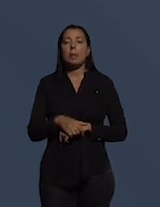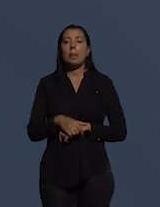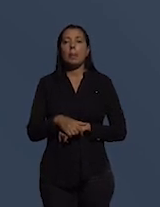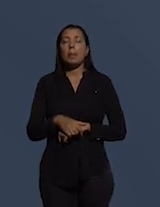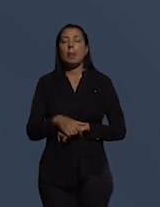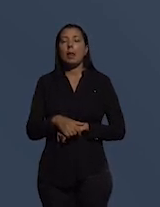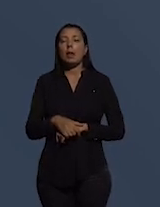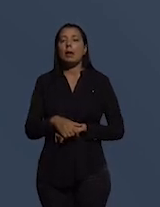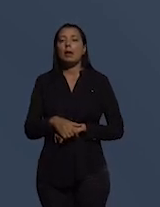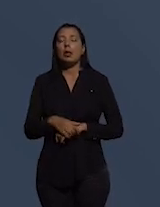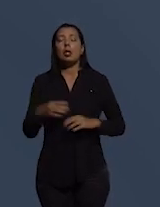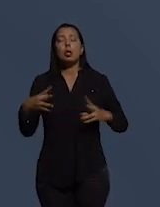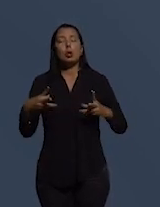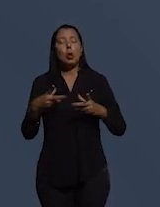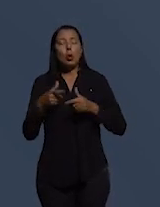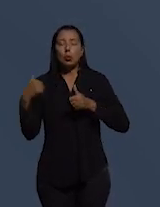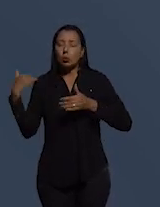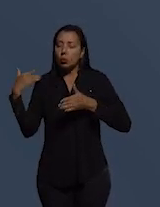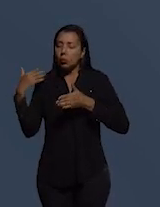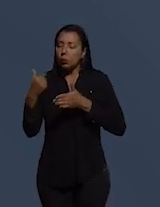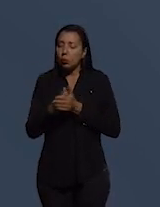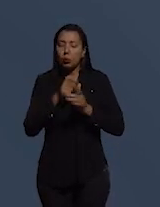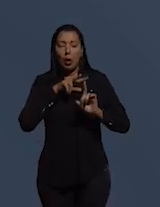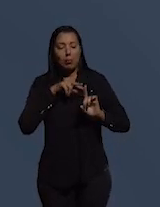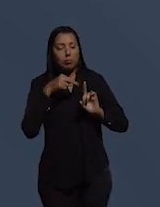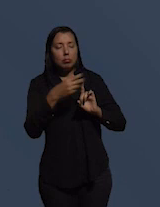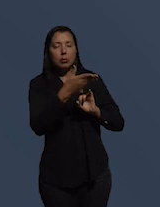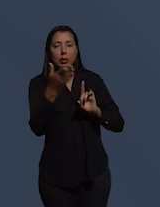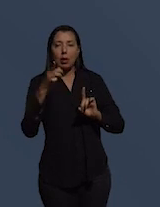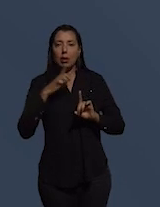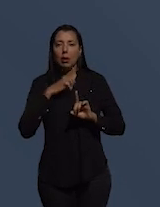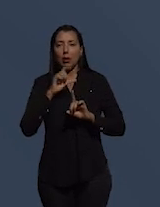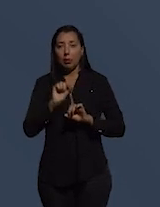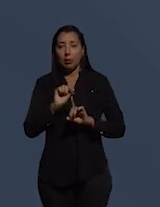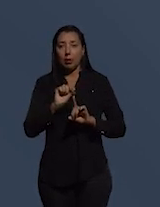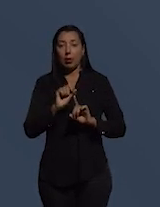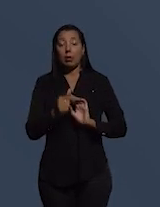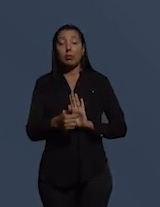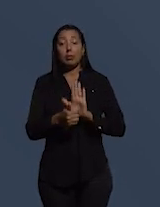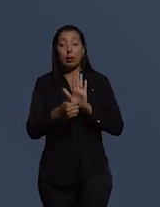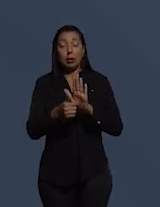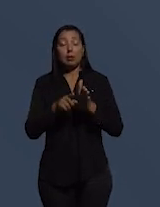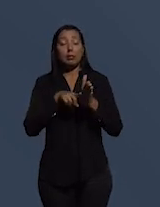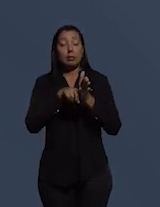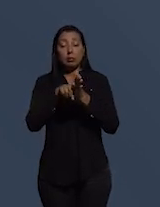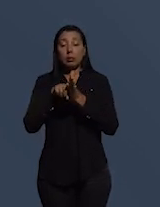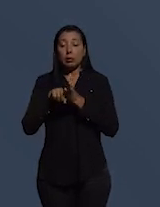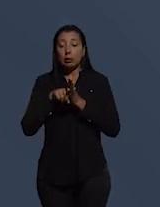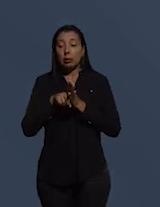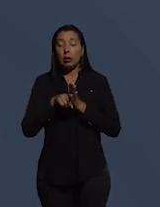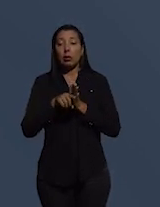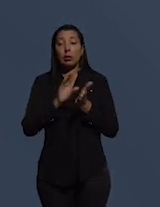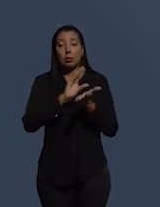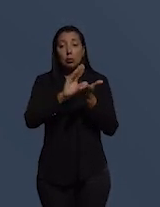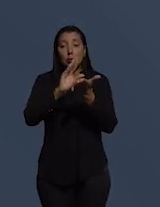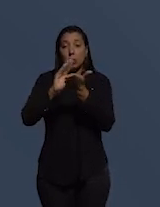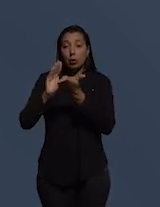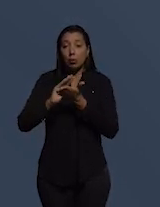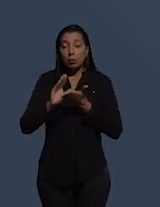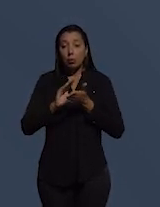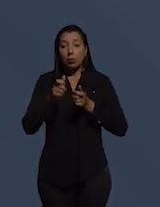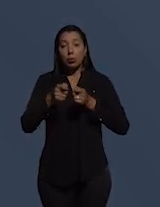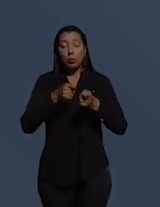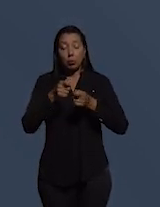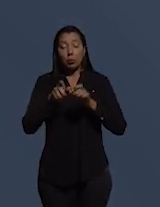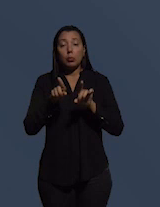atravessa todos os aspectos e uma vez que você tenha transparência fiscal transparência no controle dos